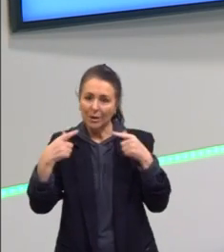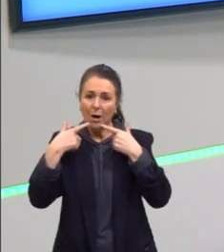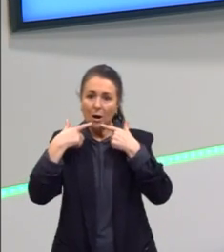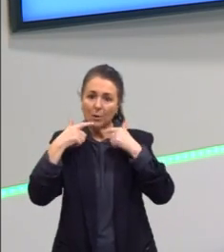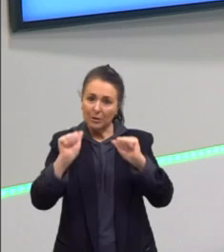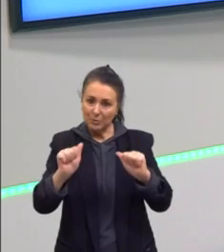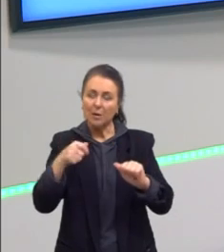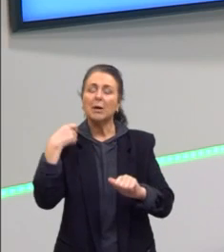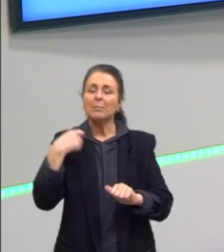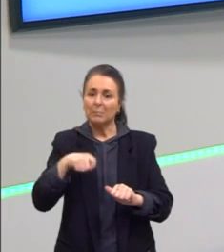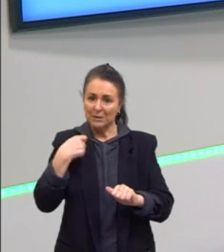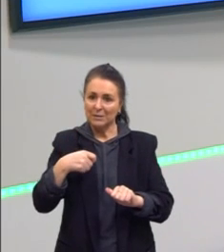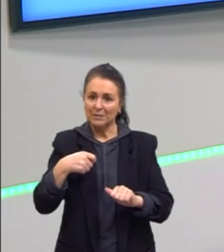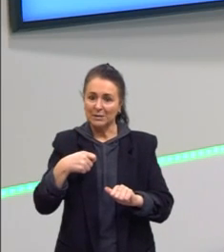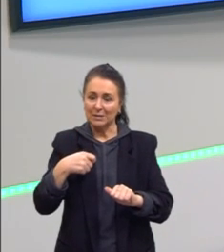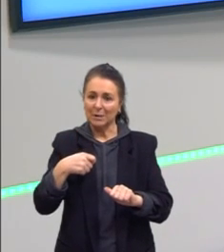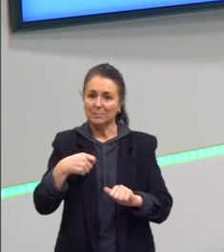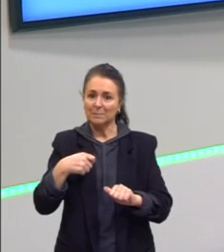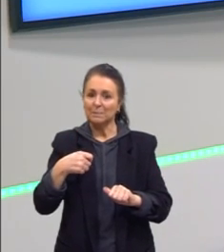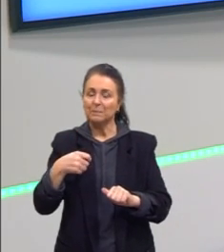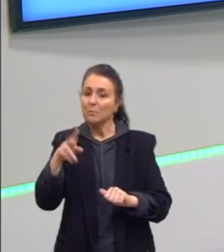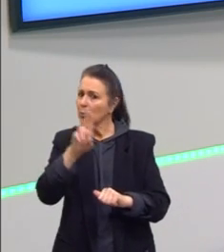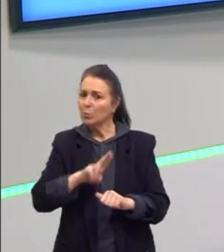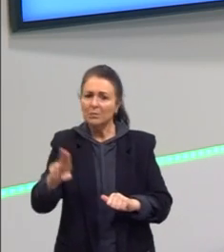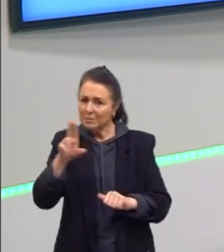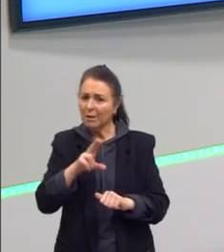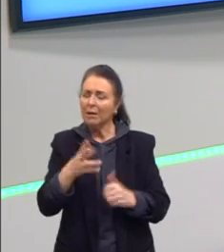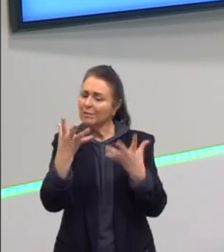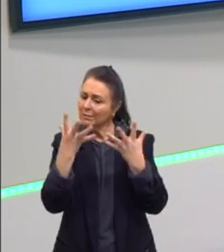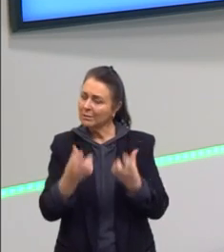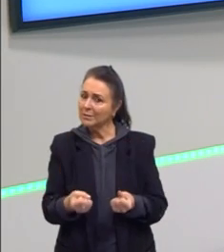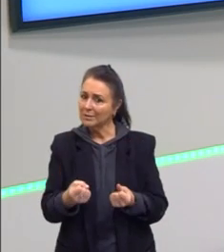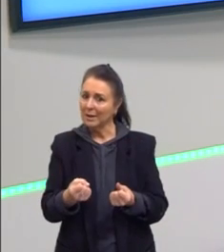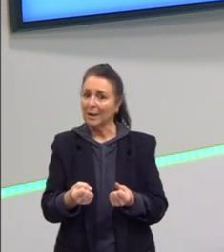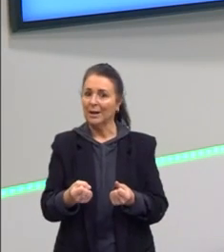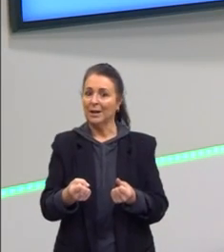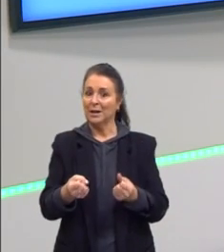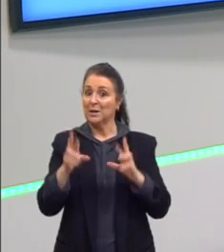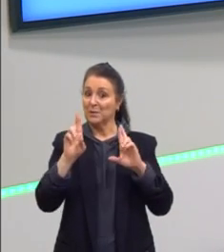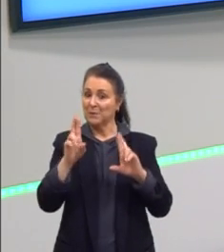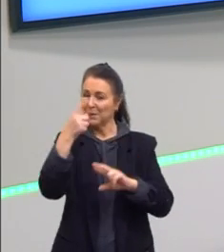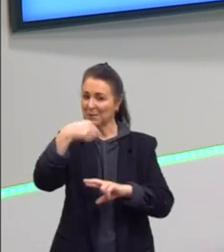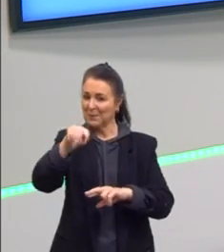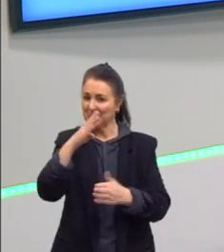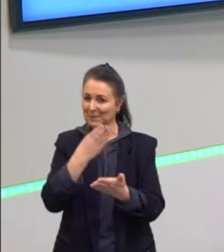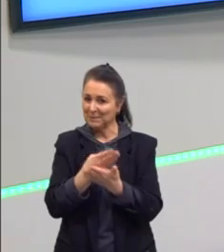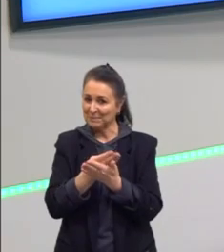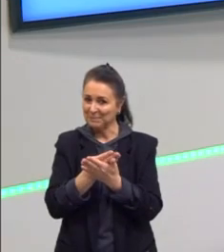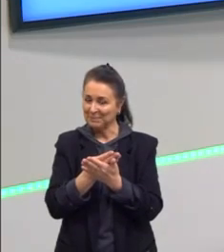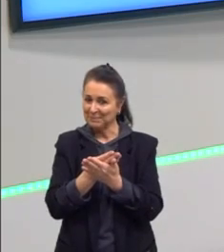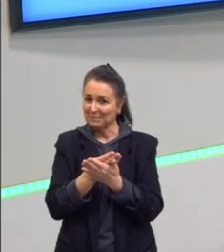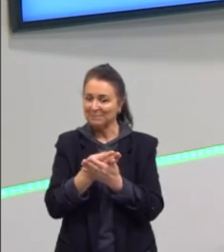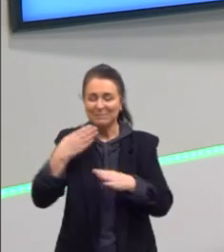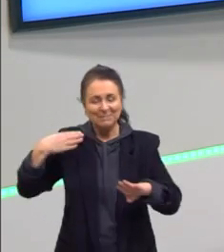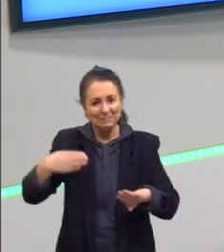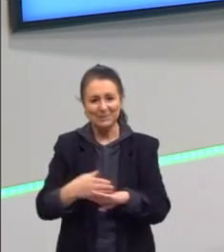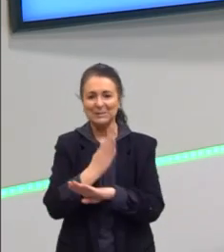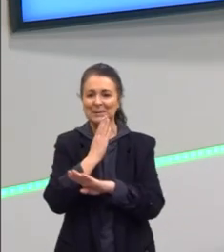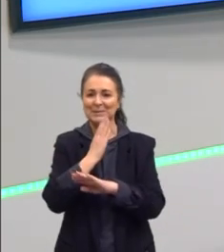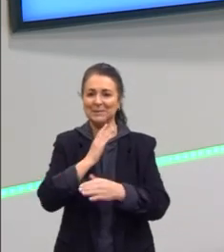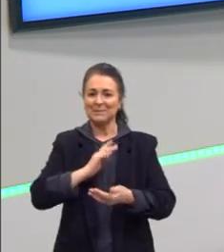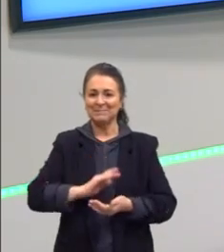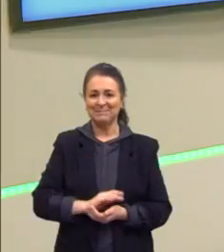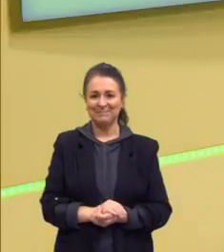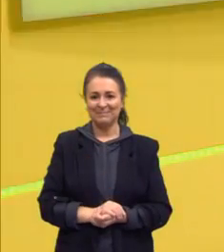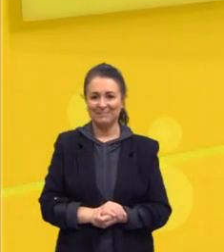precisa abraçar elas com carinho. Eu espero vocês na nossa próxima aula. E partiu passar!